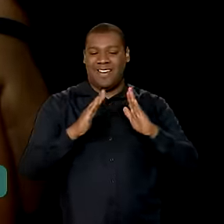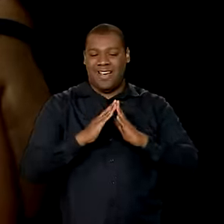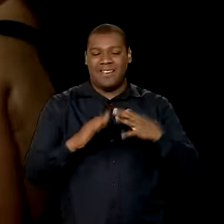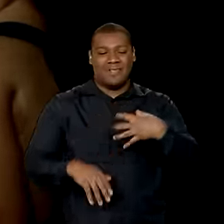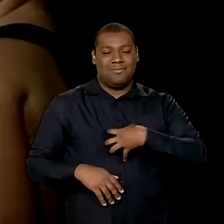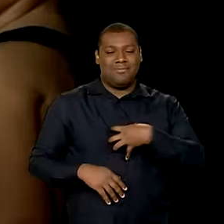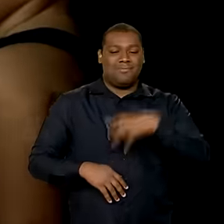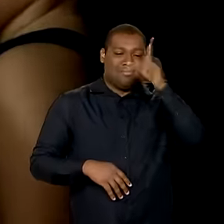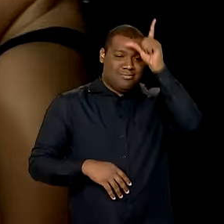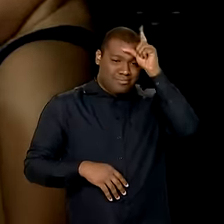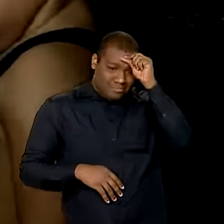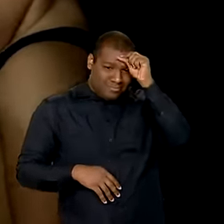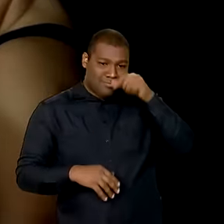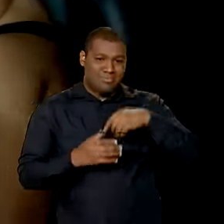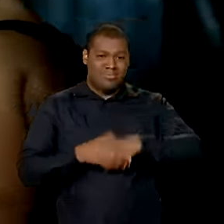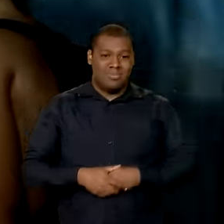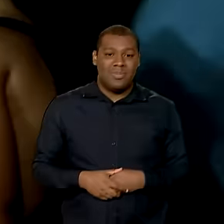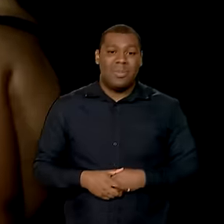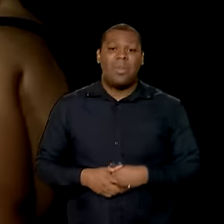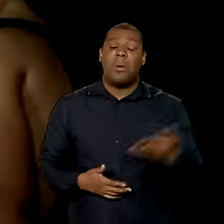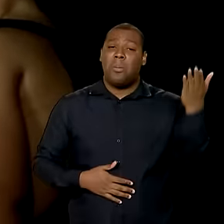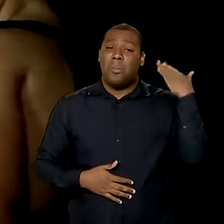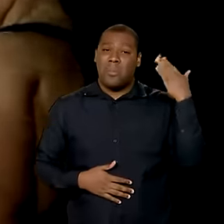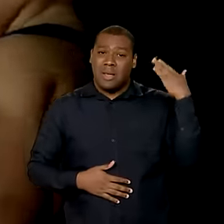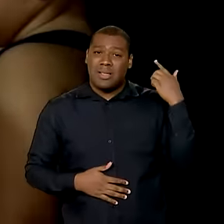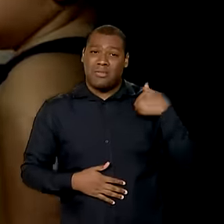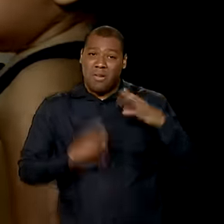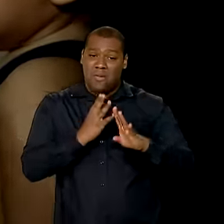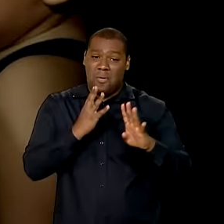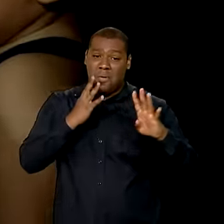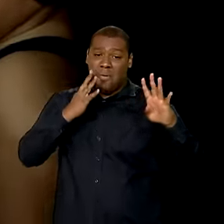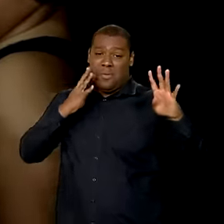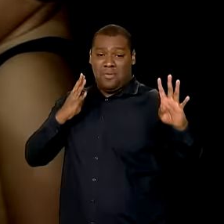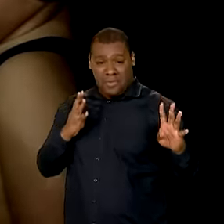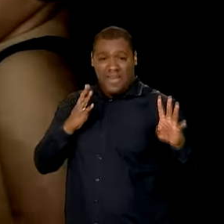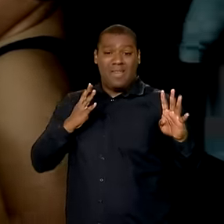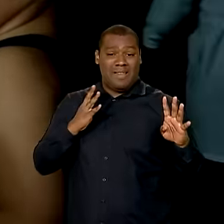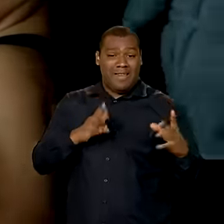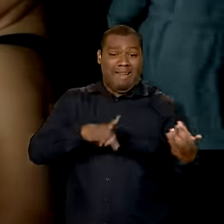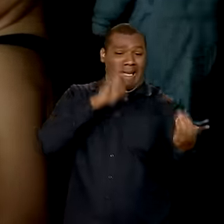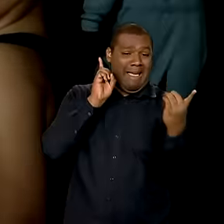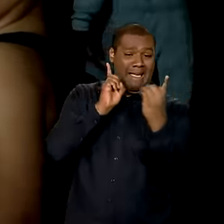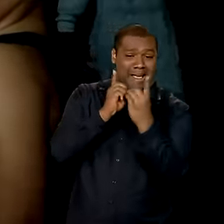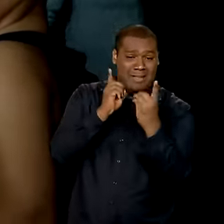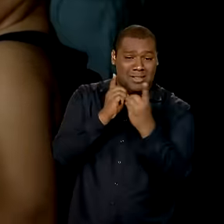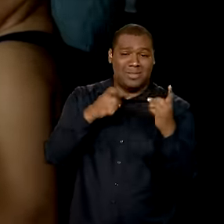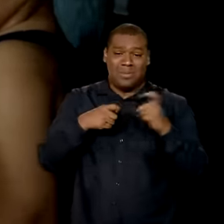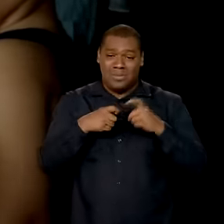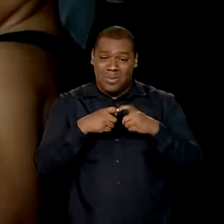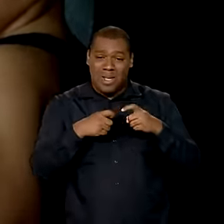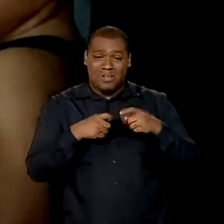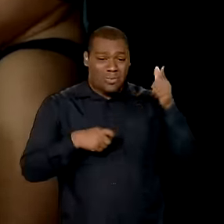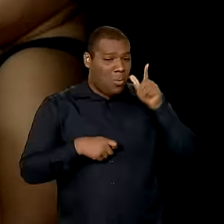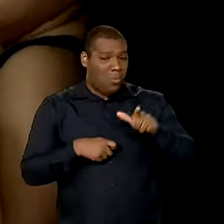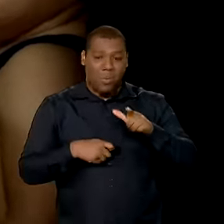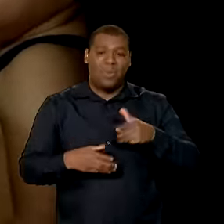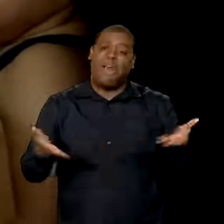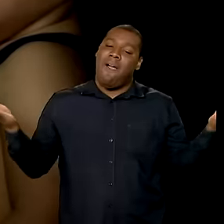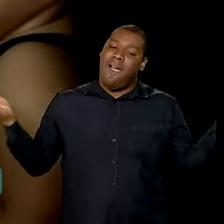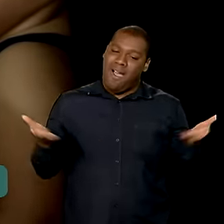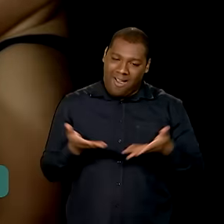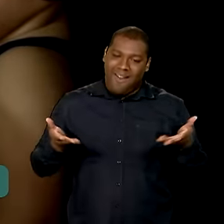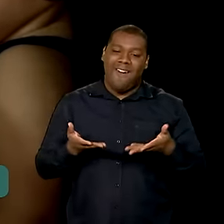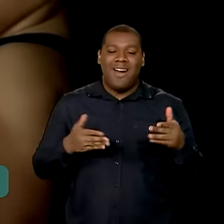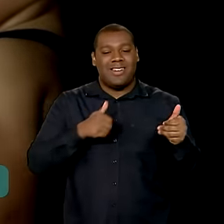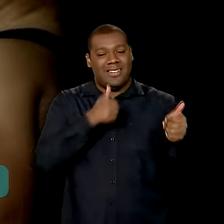menores, tem muita gente, já fui mesmo, voltei sem atendimento às vezes. Então a gente se sente mais seguro um pouco, né, por ter isso próximo